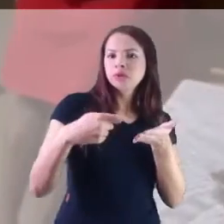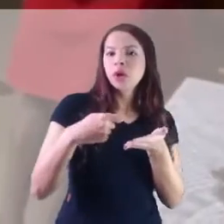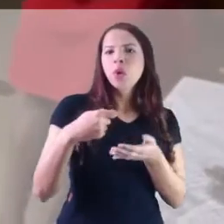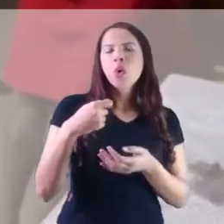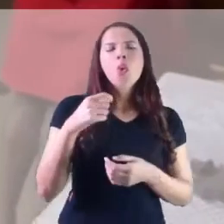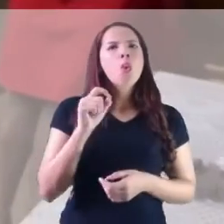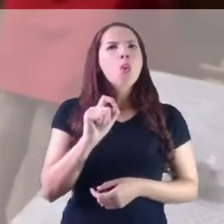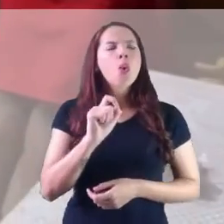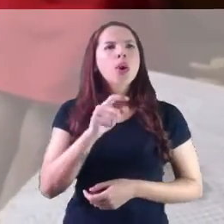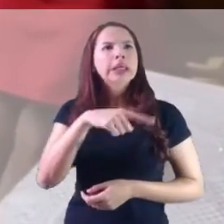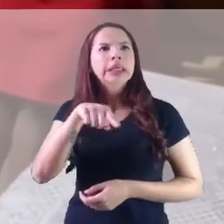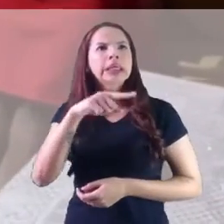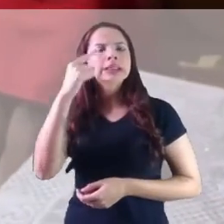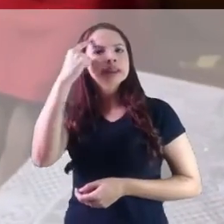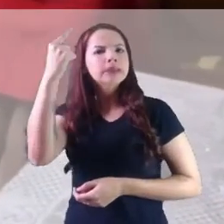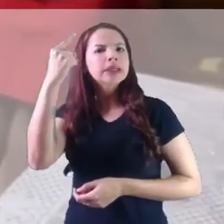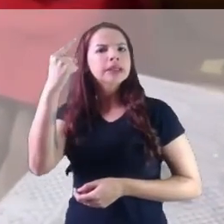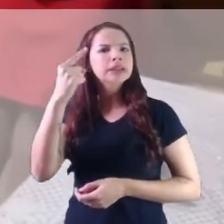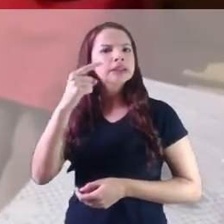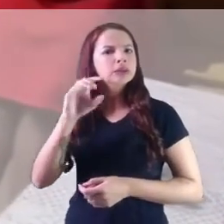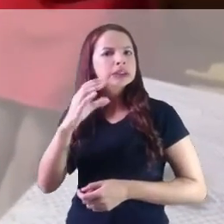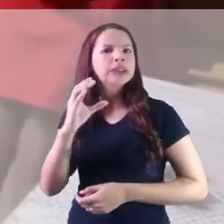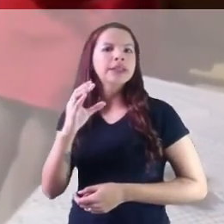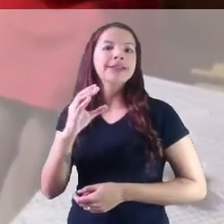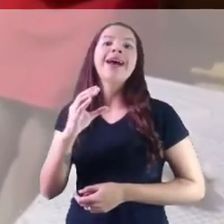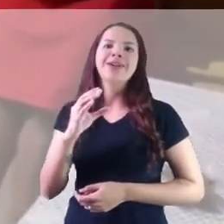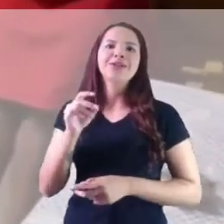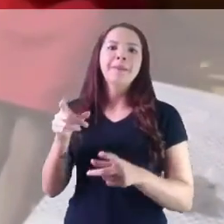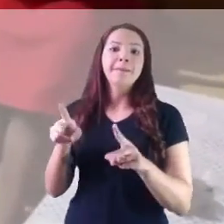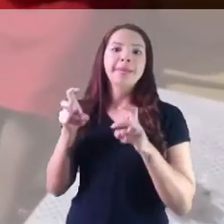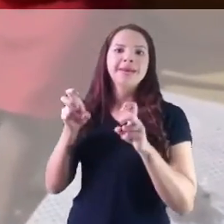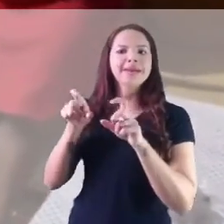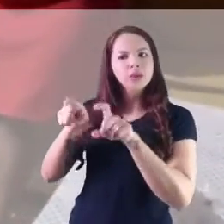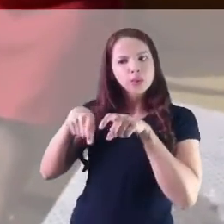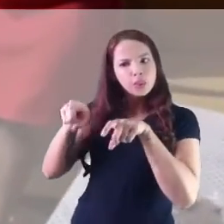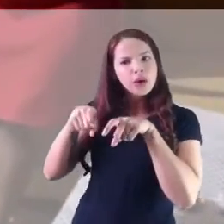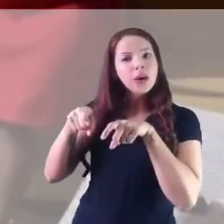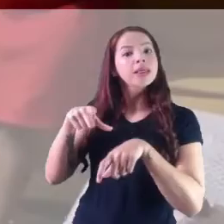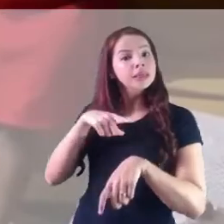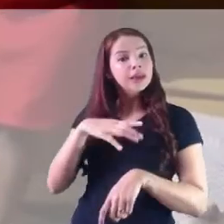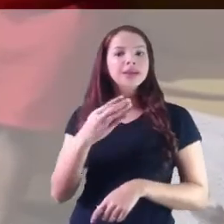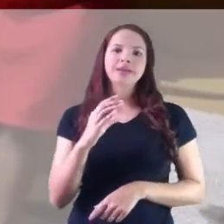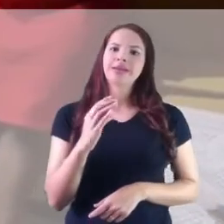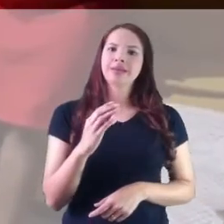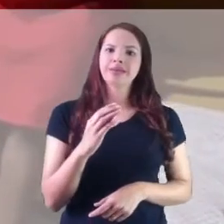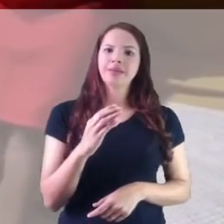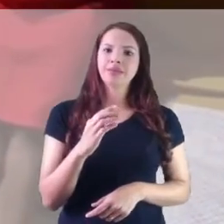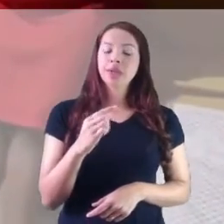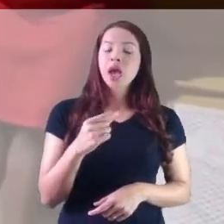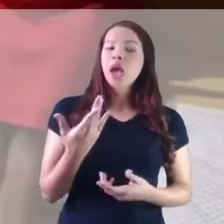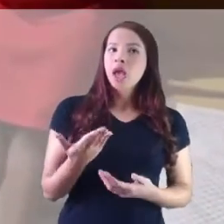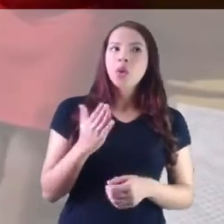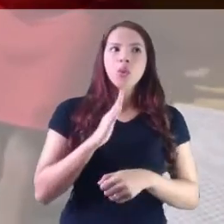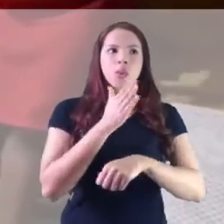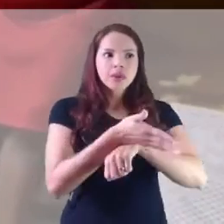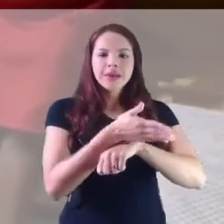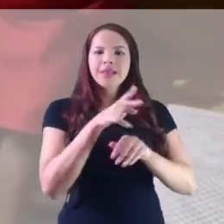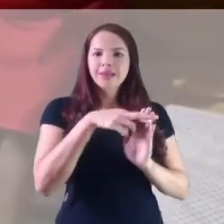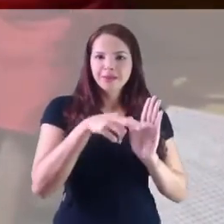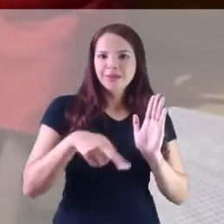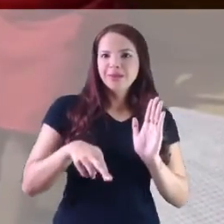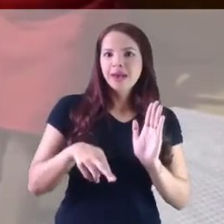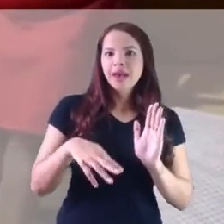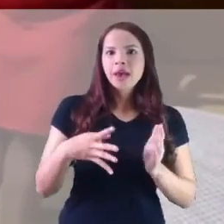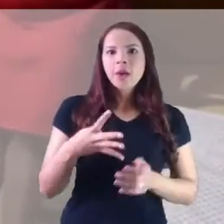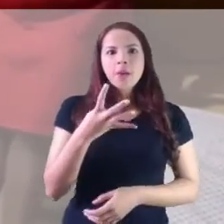e que pensam a ciência e a gente percebe que aqui tem ciência, né? O que eu fiquei muito impressionada quando eu entrei lá